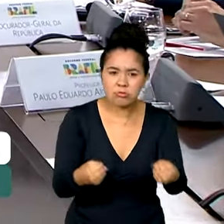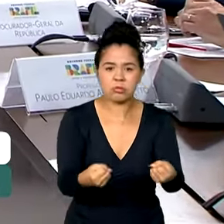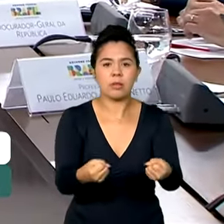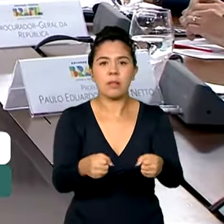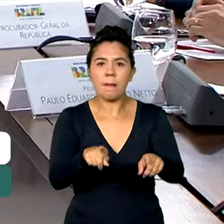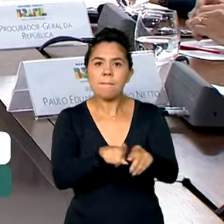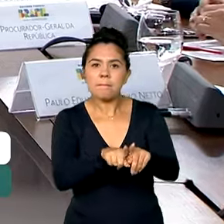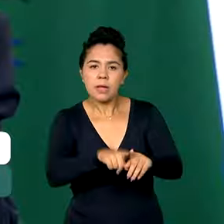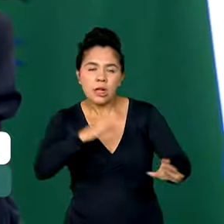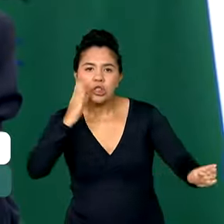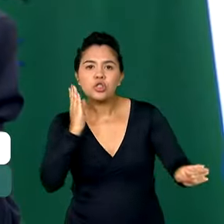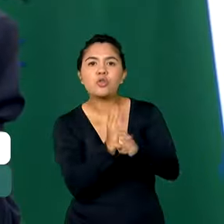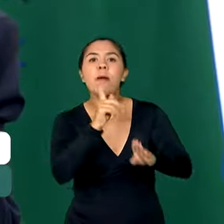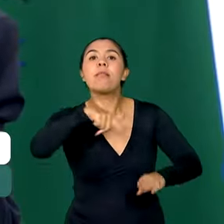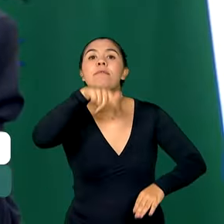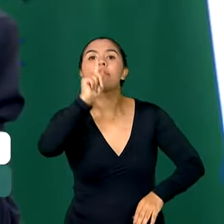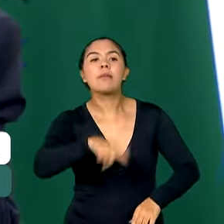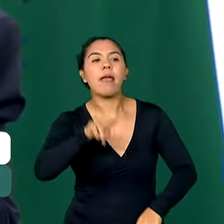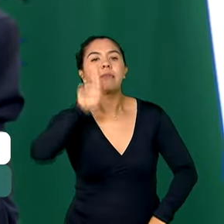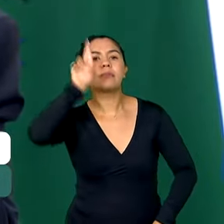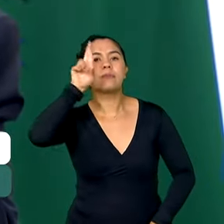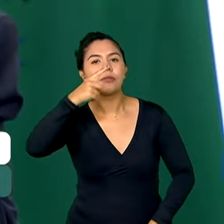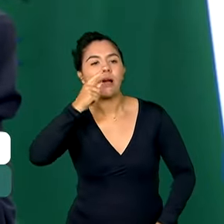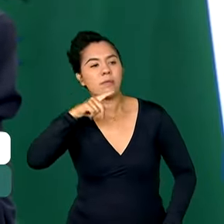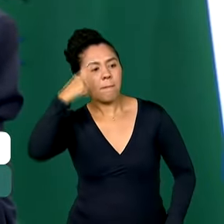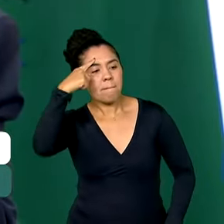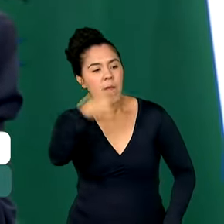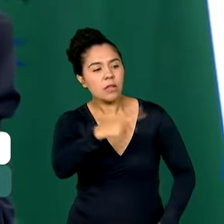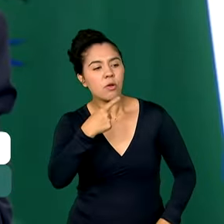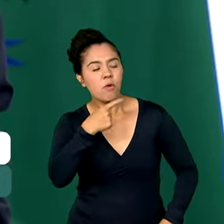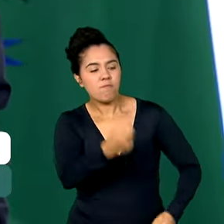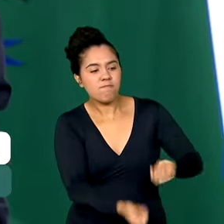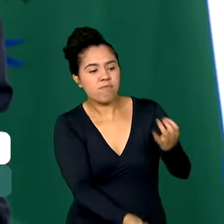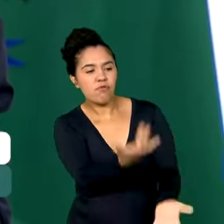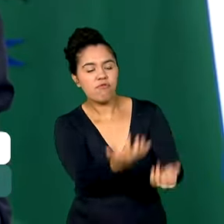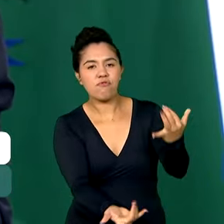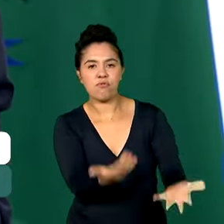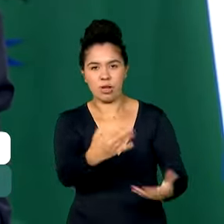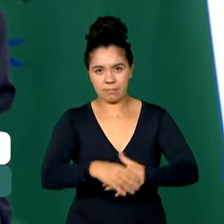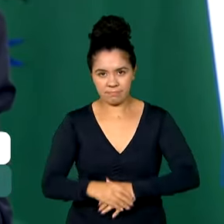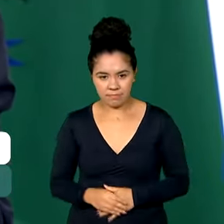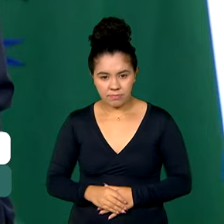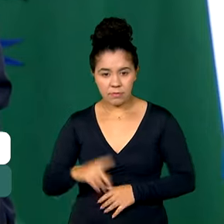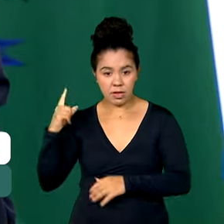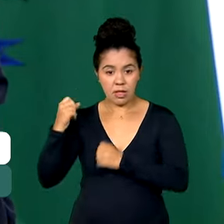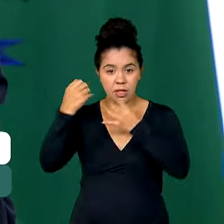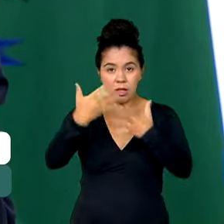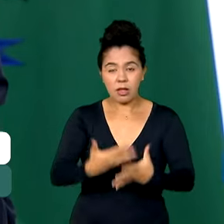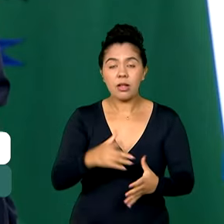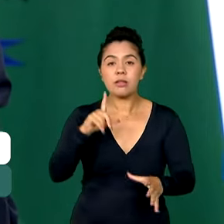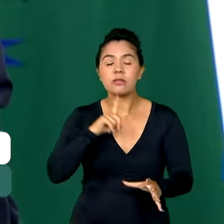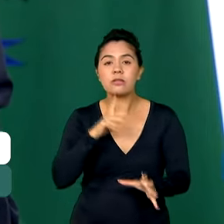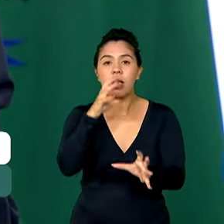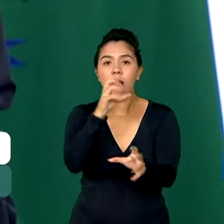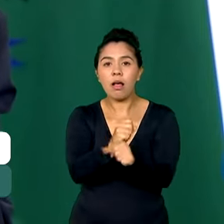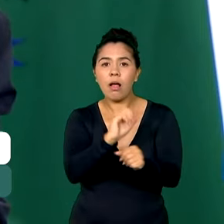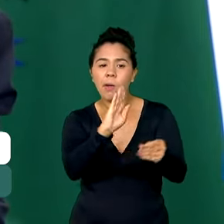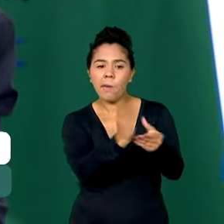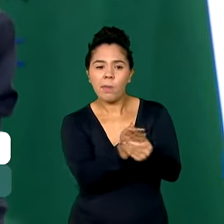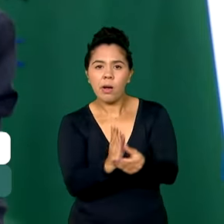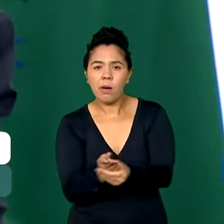incêndios criminosos. A Polícia Federal tem 52 ou mais inquéritos paralisados porque não há